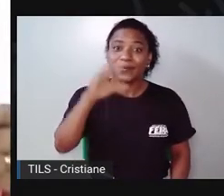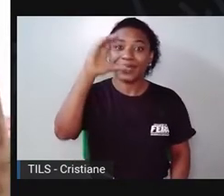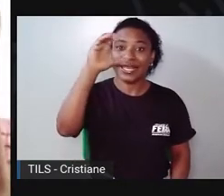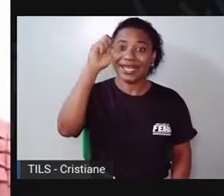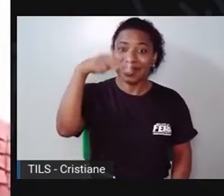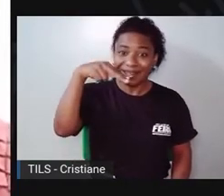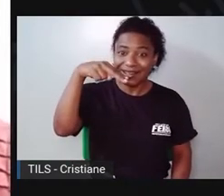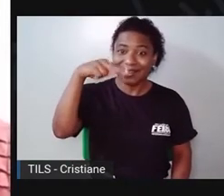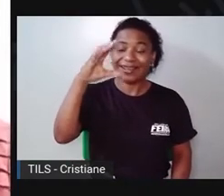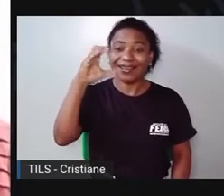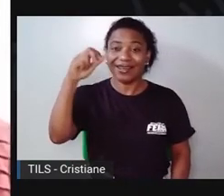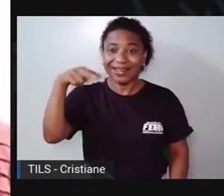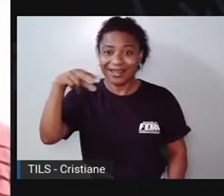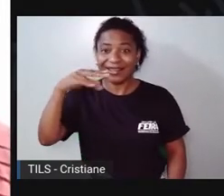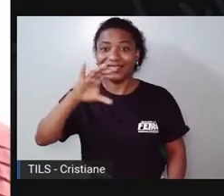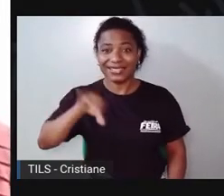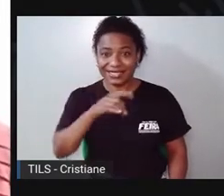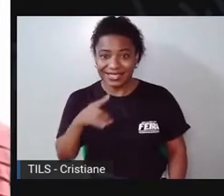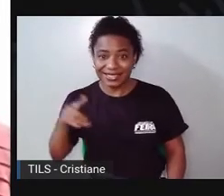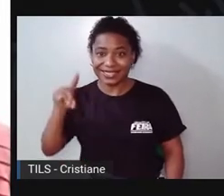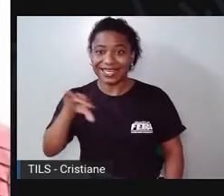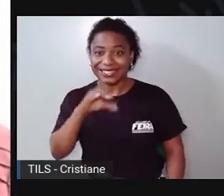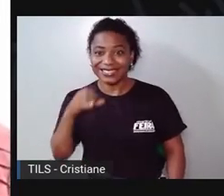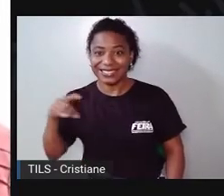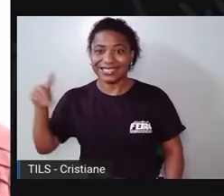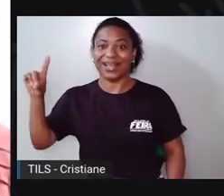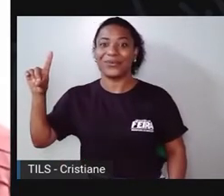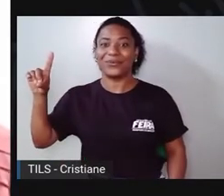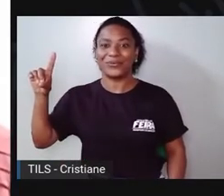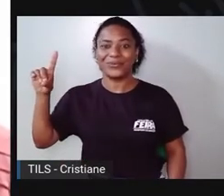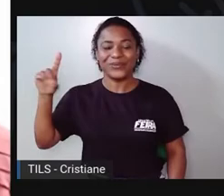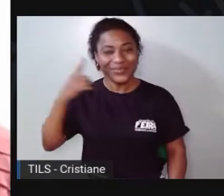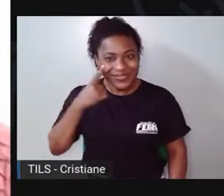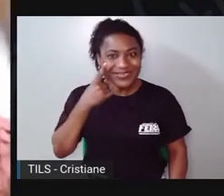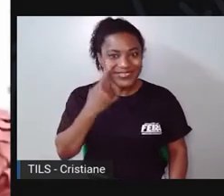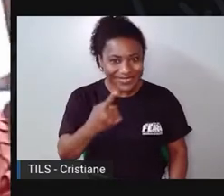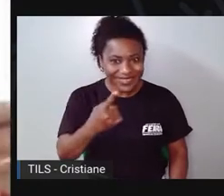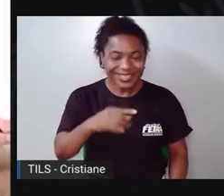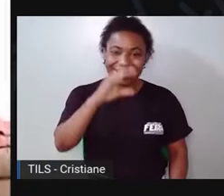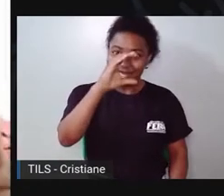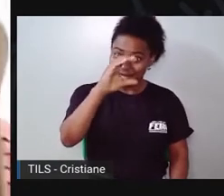Can, can, san, san, san, san, De novo